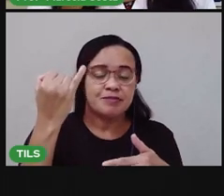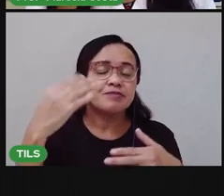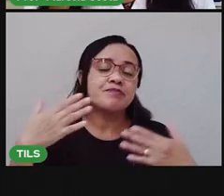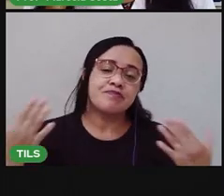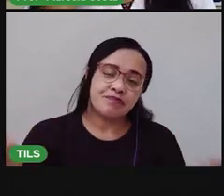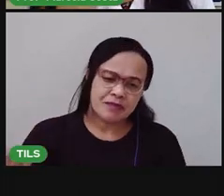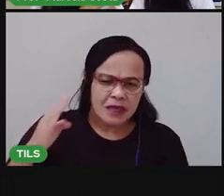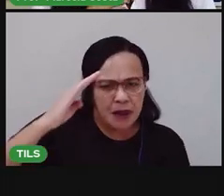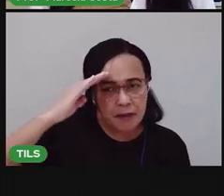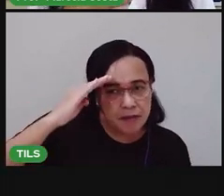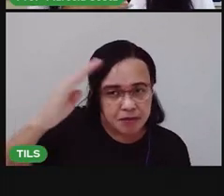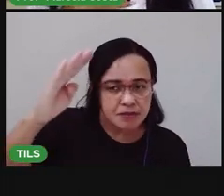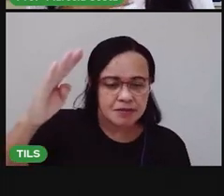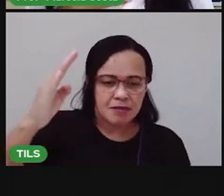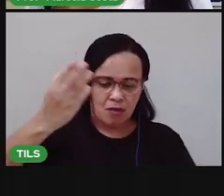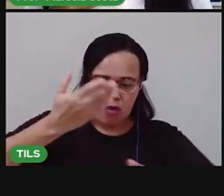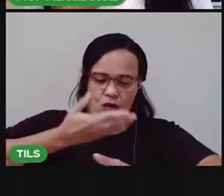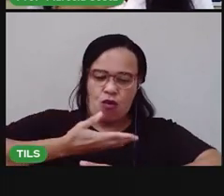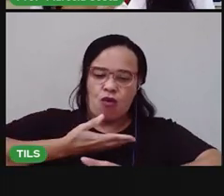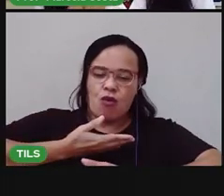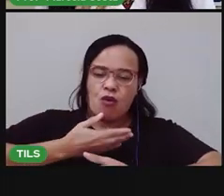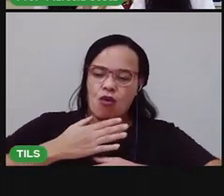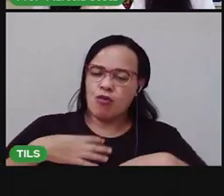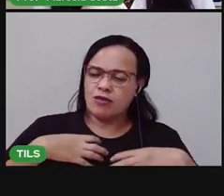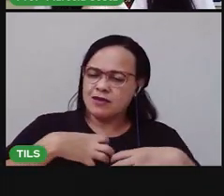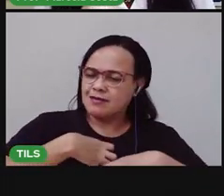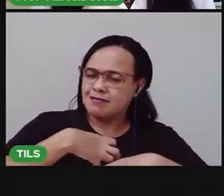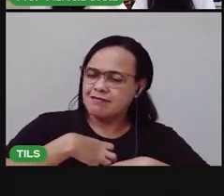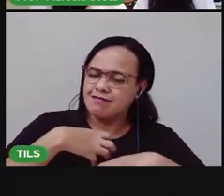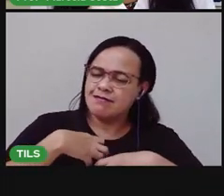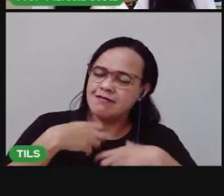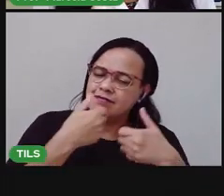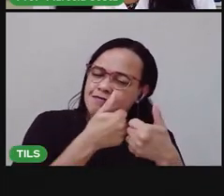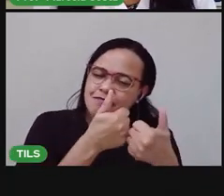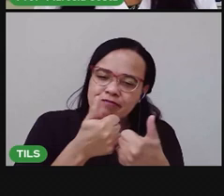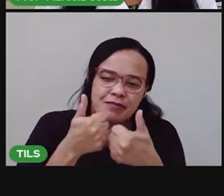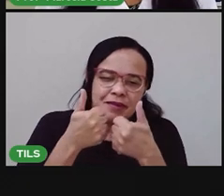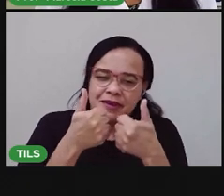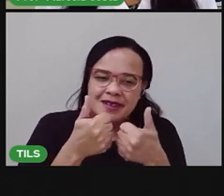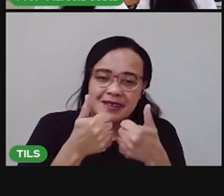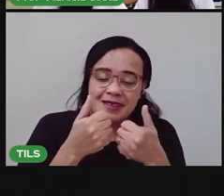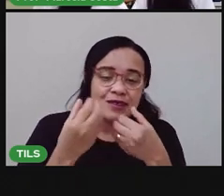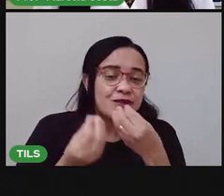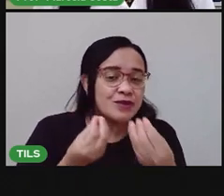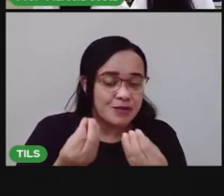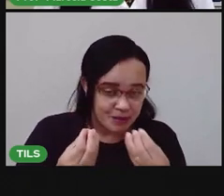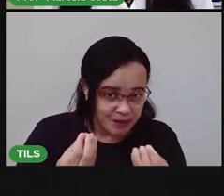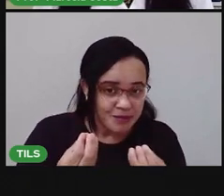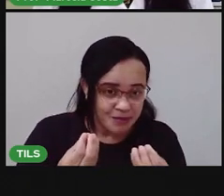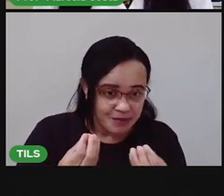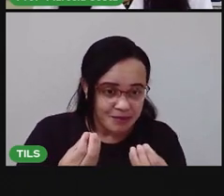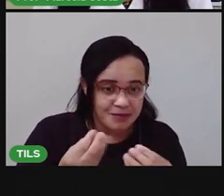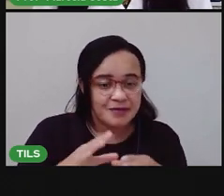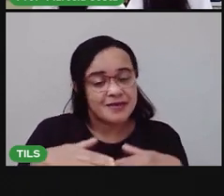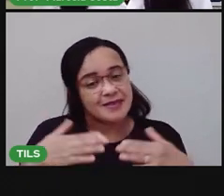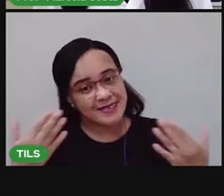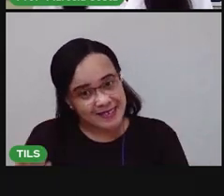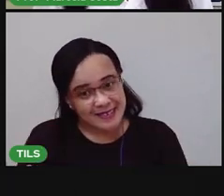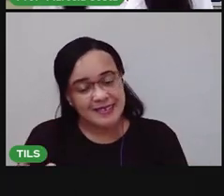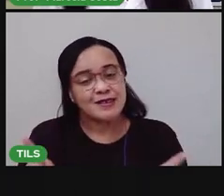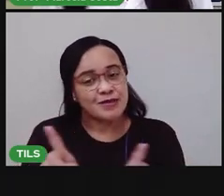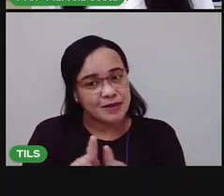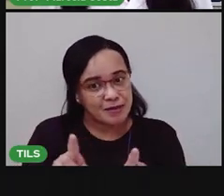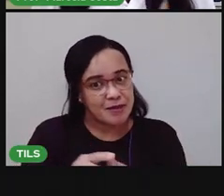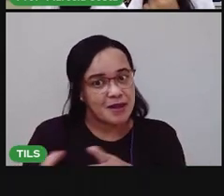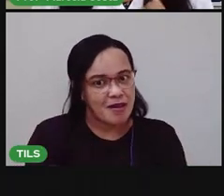o nosso bem-estar, para a gente se sentir bem. E isso, com certeza, contribui muito para a nossa